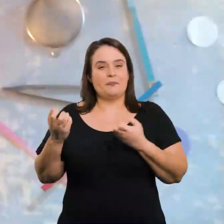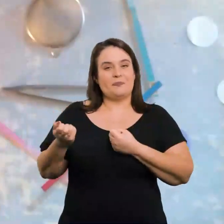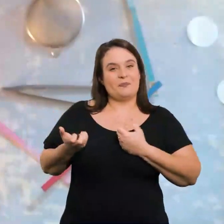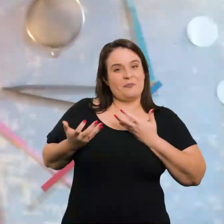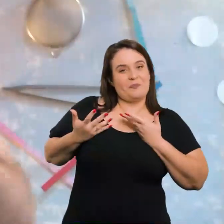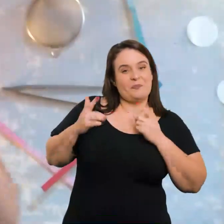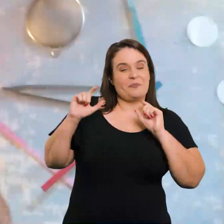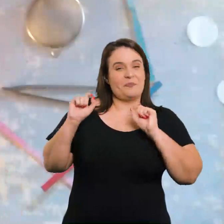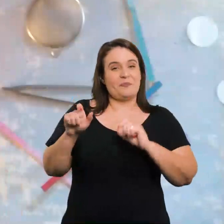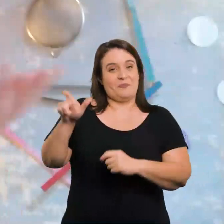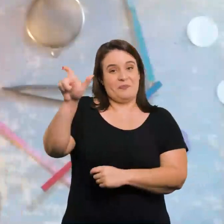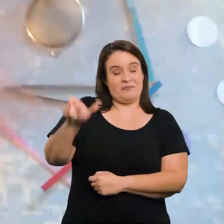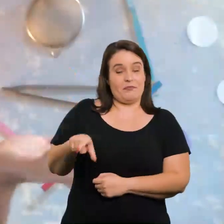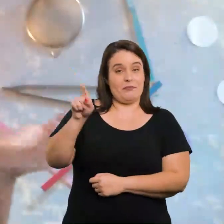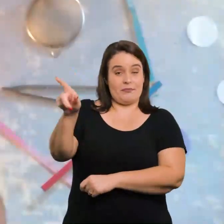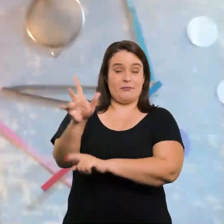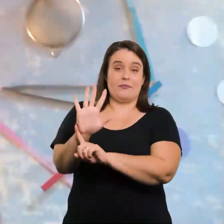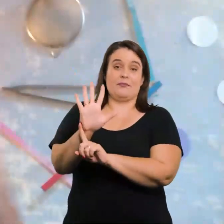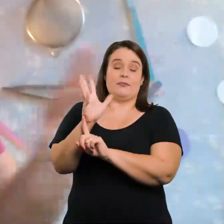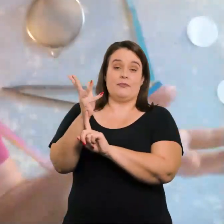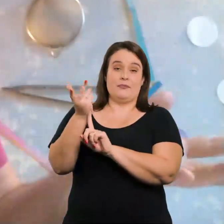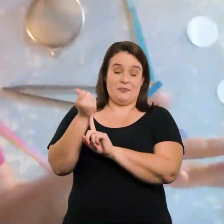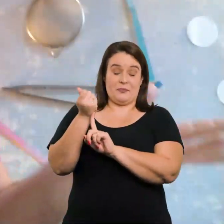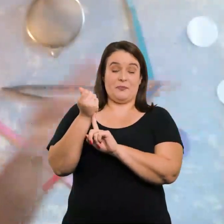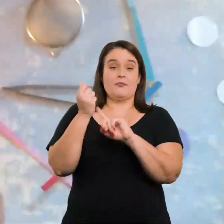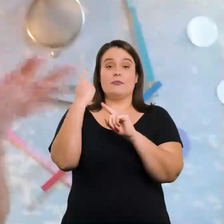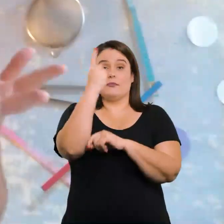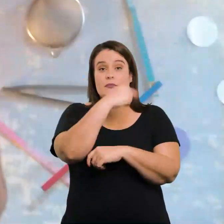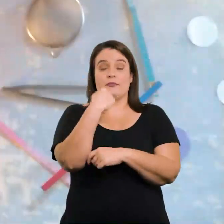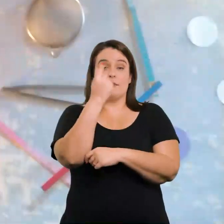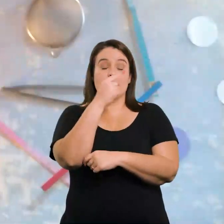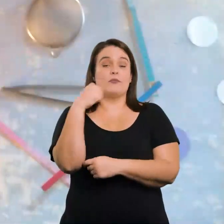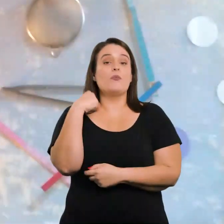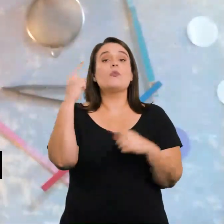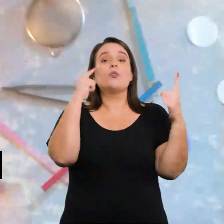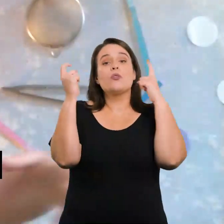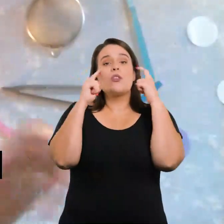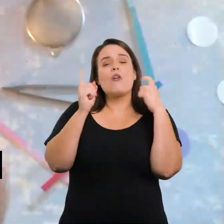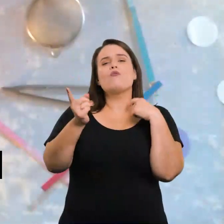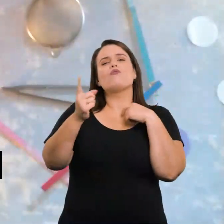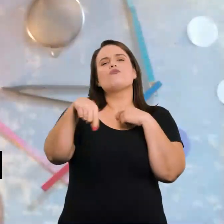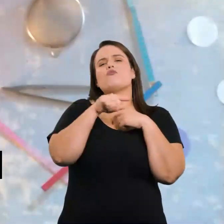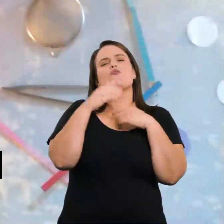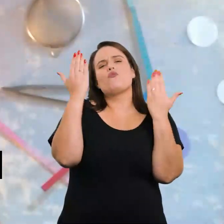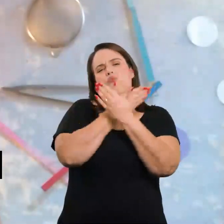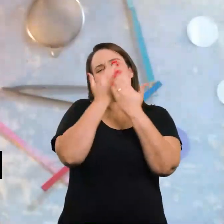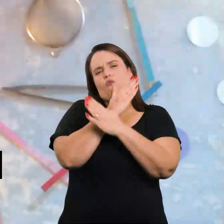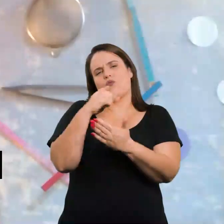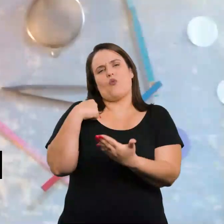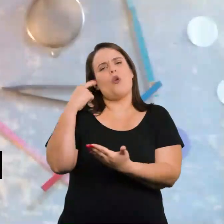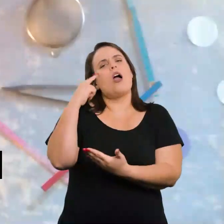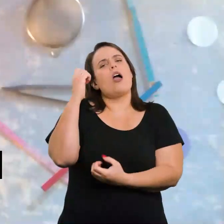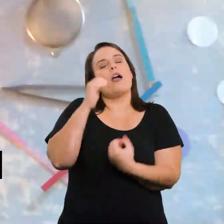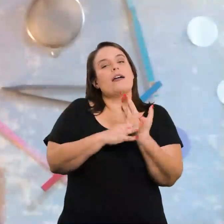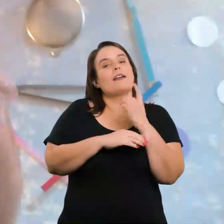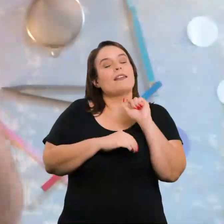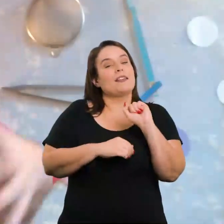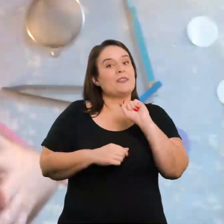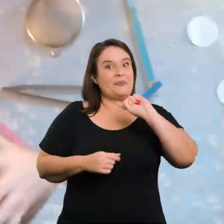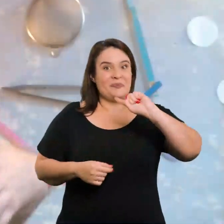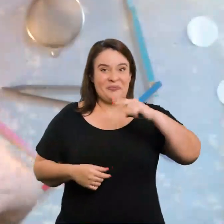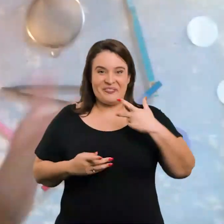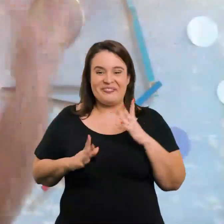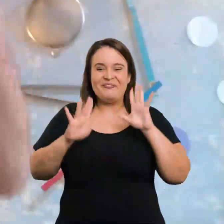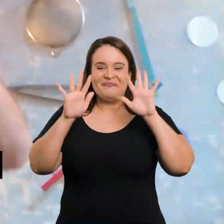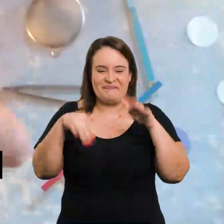um ser mágico aqui, vou me inspirar na obra do Hanok Piven, né, nos rostos, e eu vou criar a imagem sem vocês verem o que eu estou criando, só vou contar